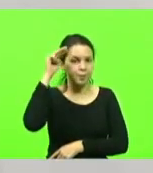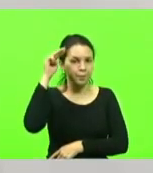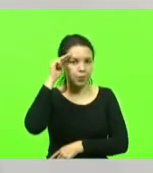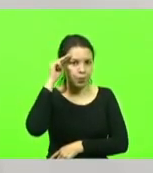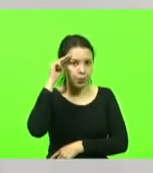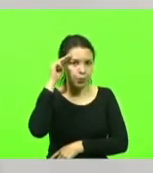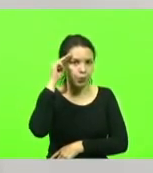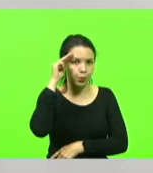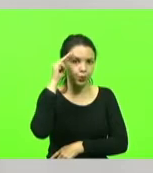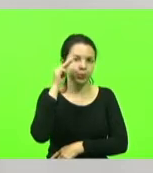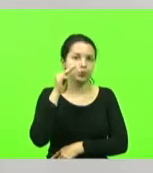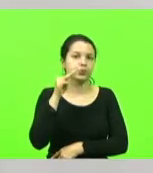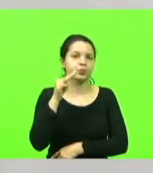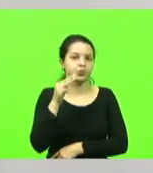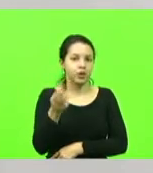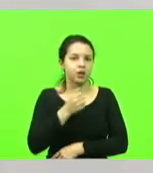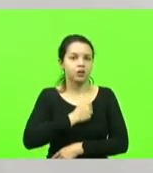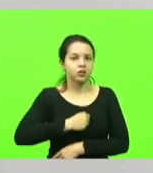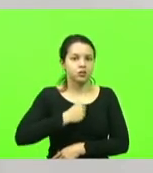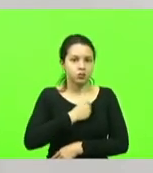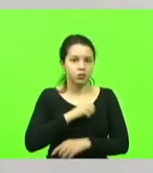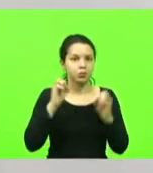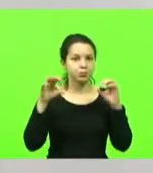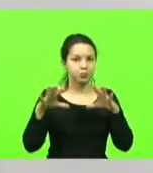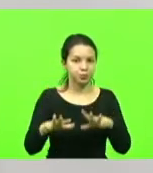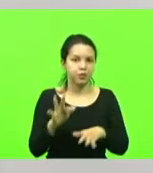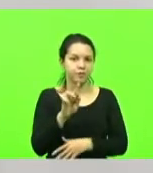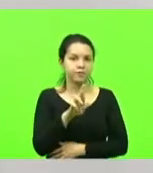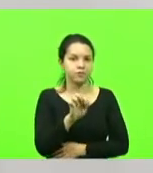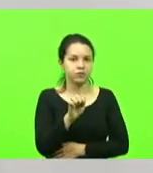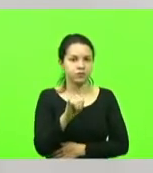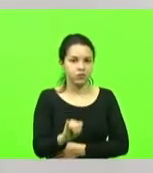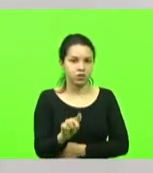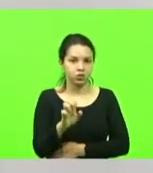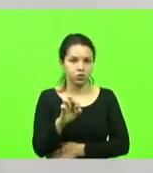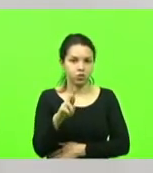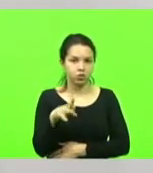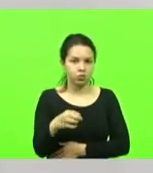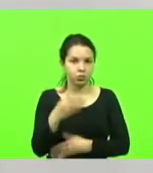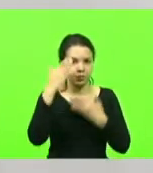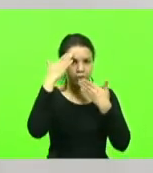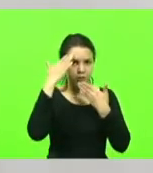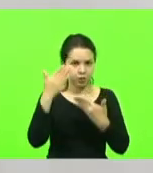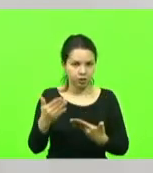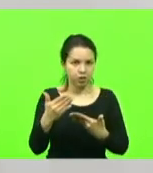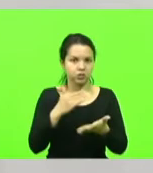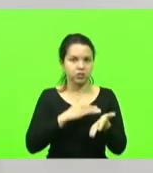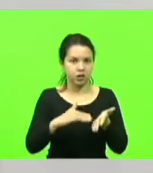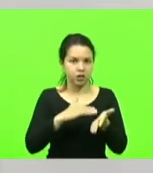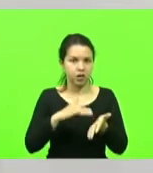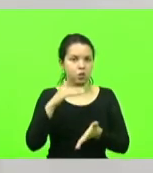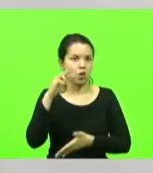e abençoado Frei Egídio Mochini. Muito obrigado, secretário Alba.